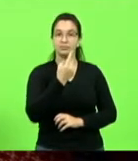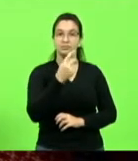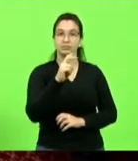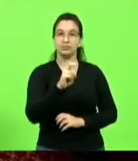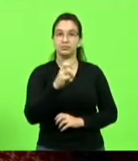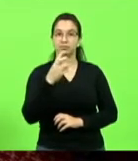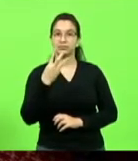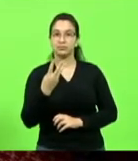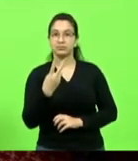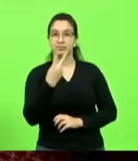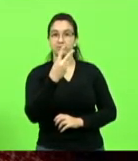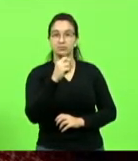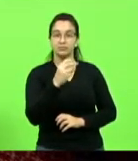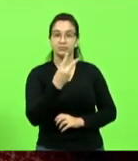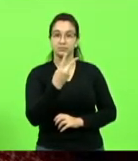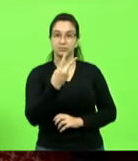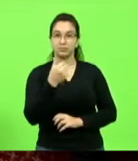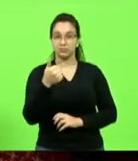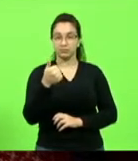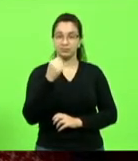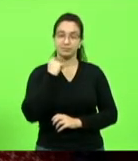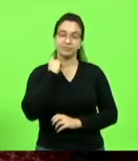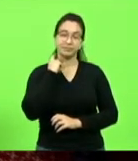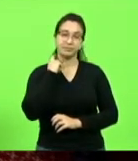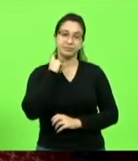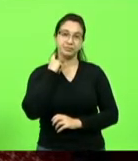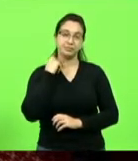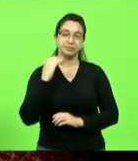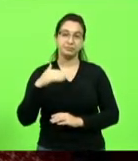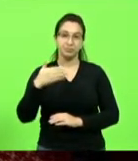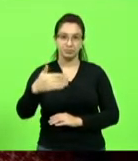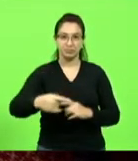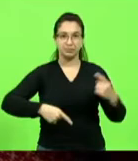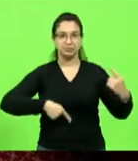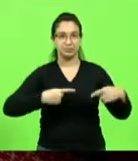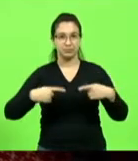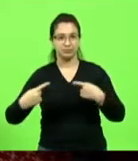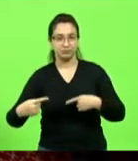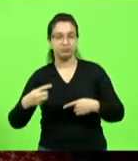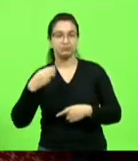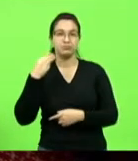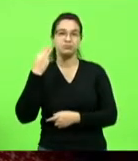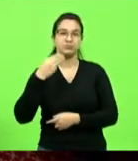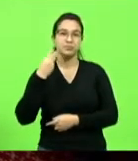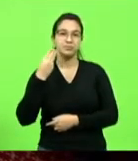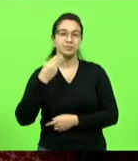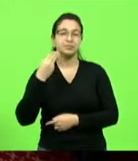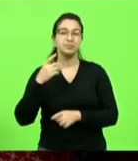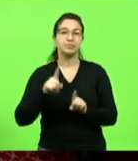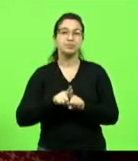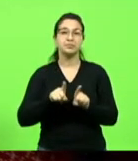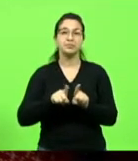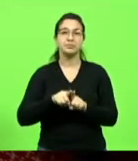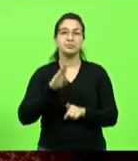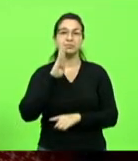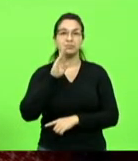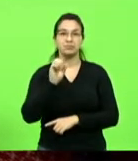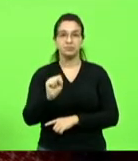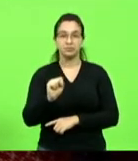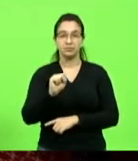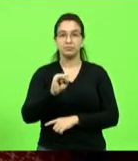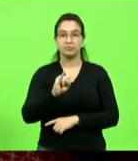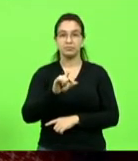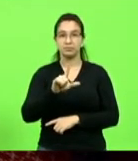2021. Após ser discutido pelos senhores deputados, Márcio Machado, Bruno Souza, Silvio Drevec e